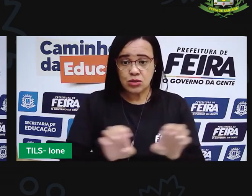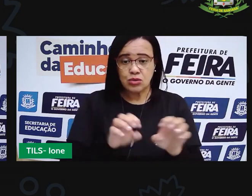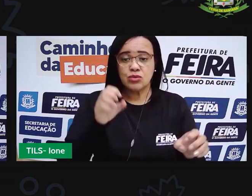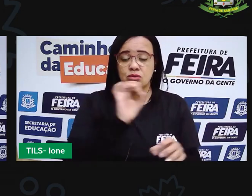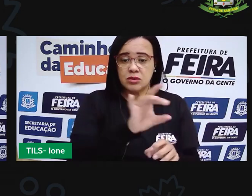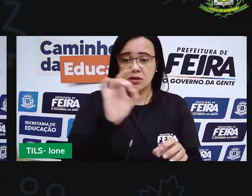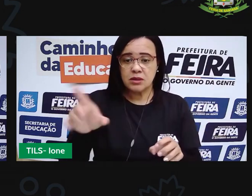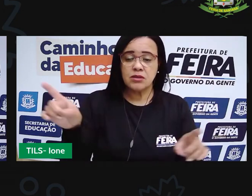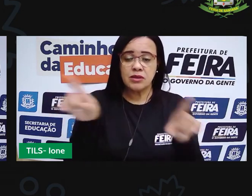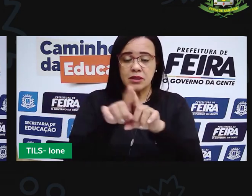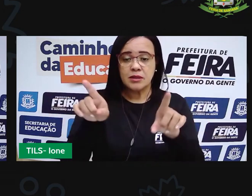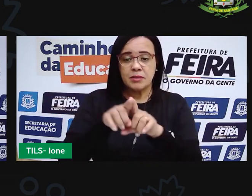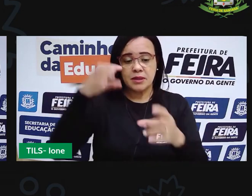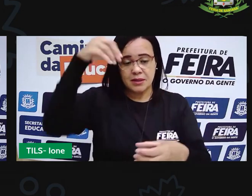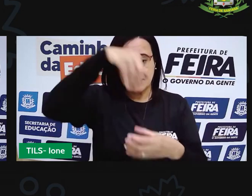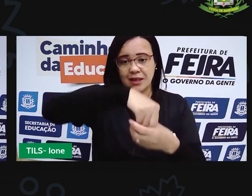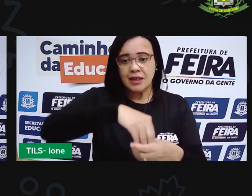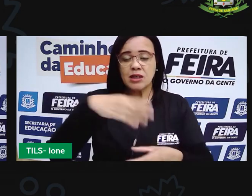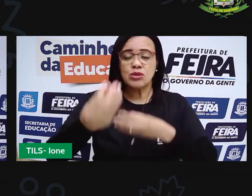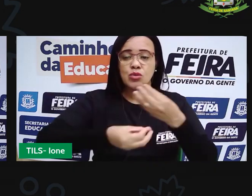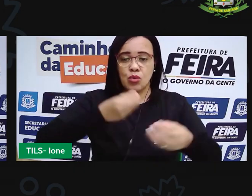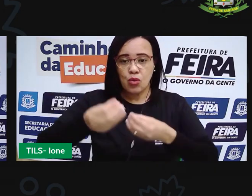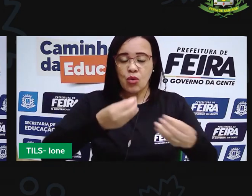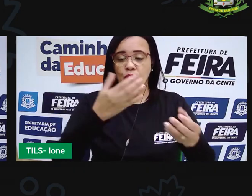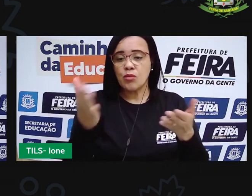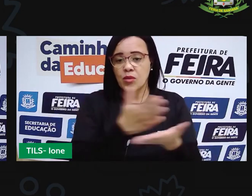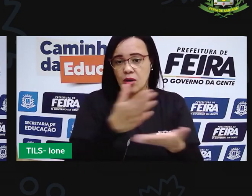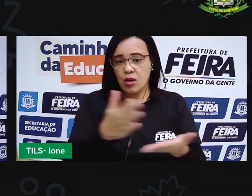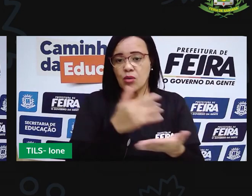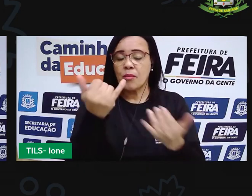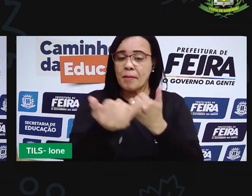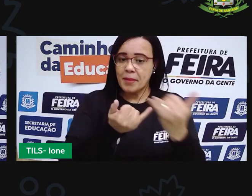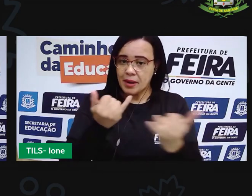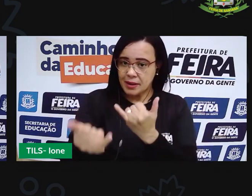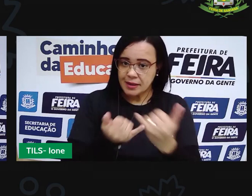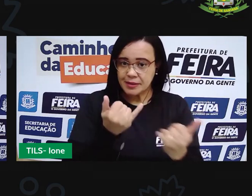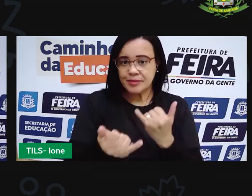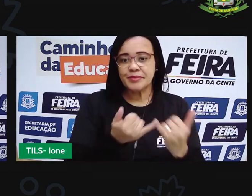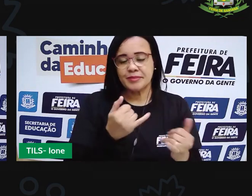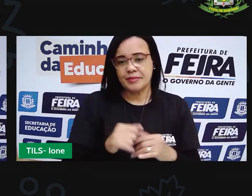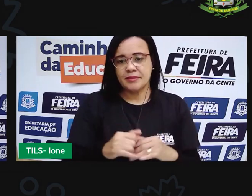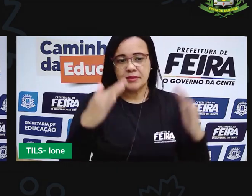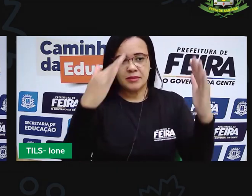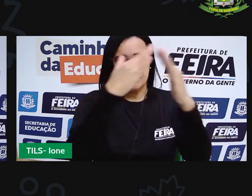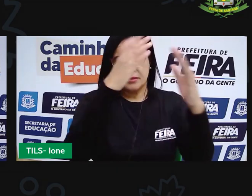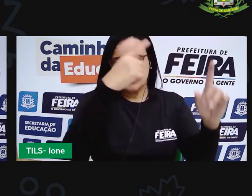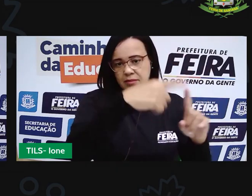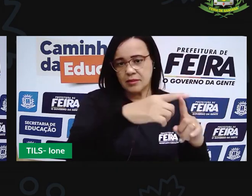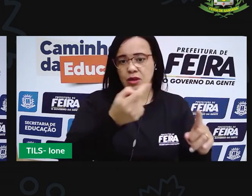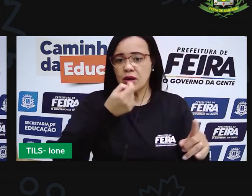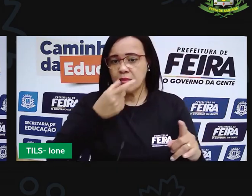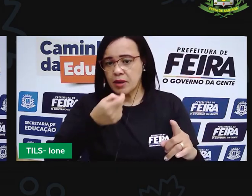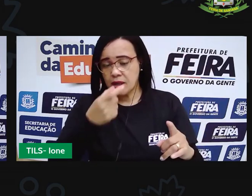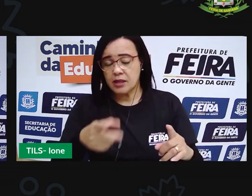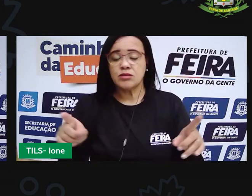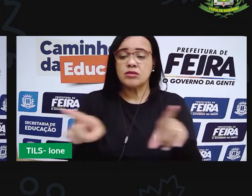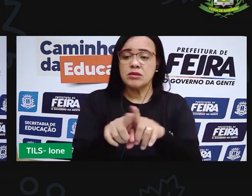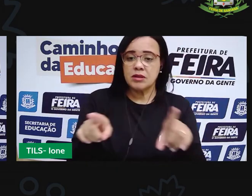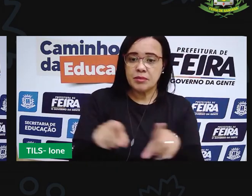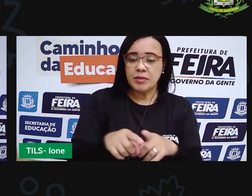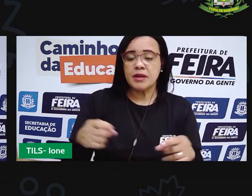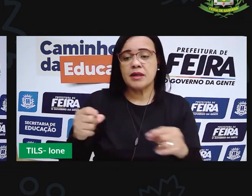igreja Nossa Senhora dos Remédios com a igreja da Catedral Nossa Senhora